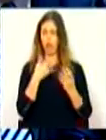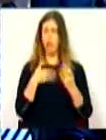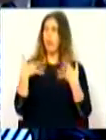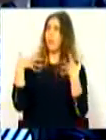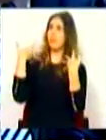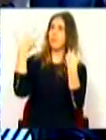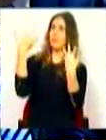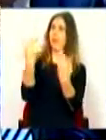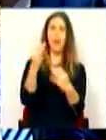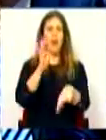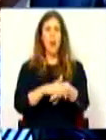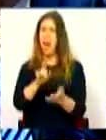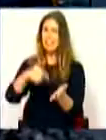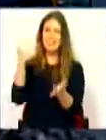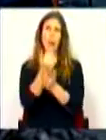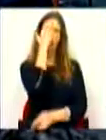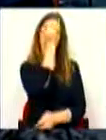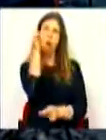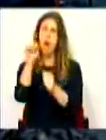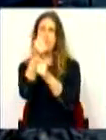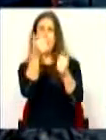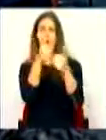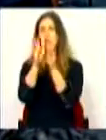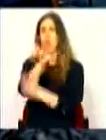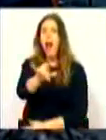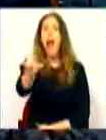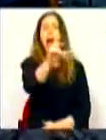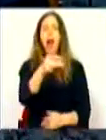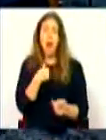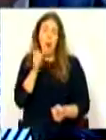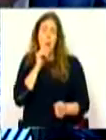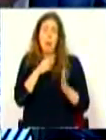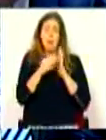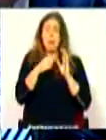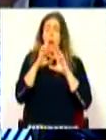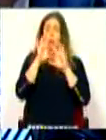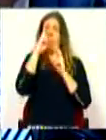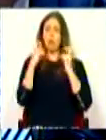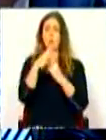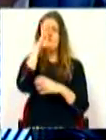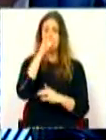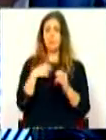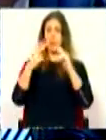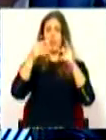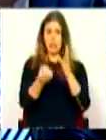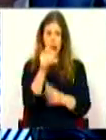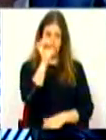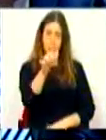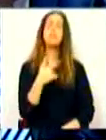inspirar-nos, porque há sempre boas ideias em todo sítio, até seguramente numa redução do Conselho de Unidos, redigida por V. Exª.